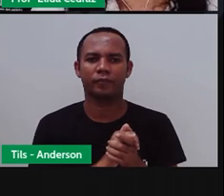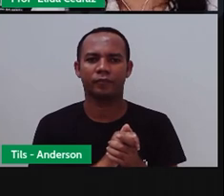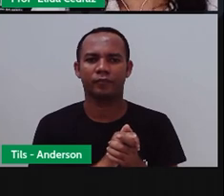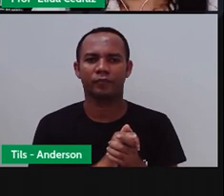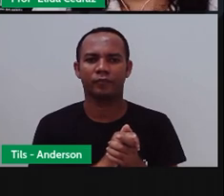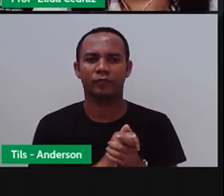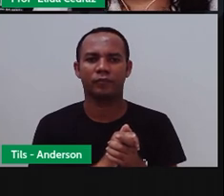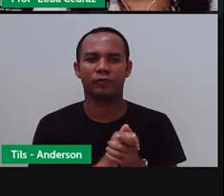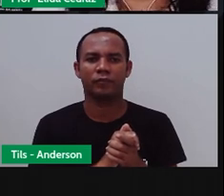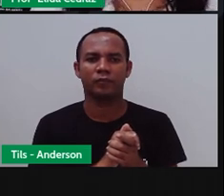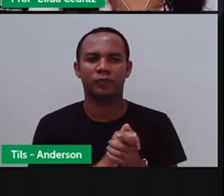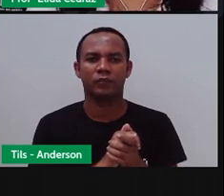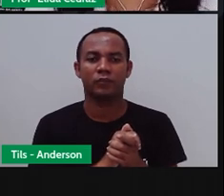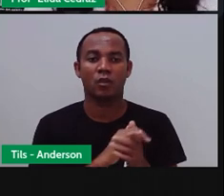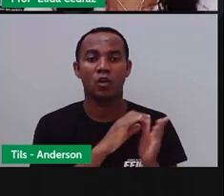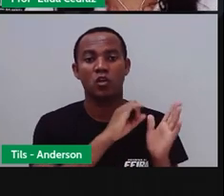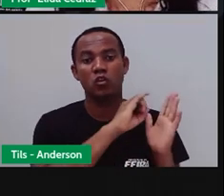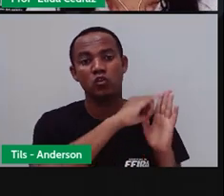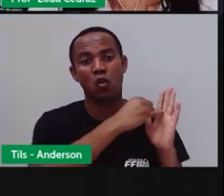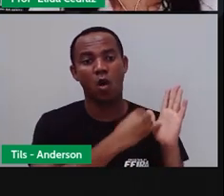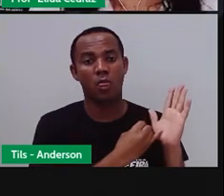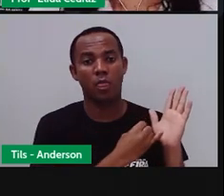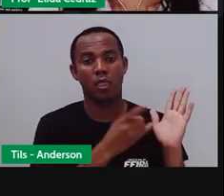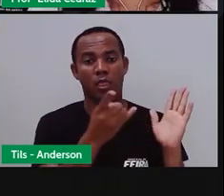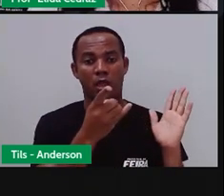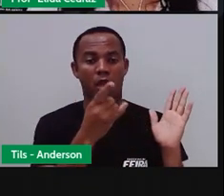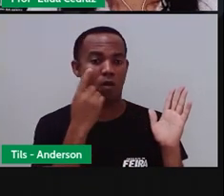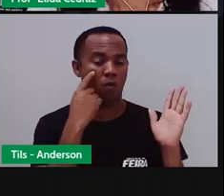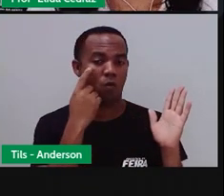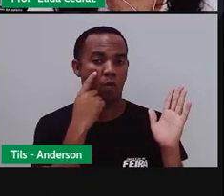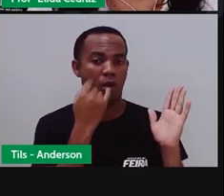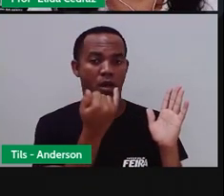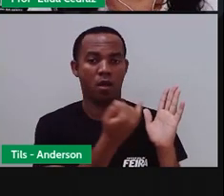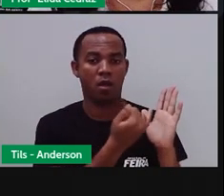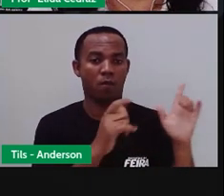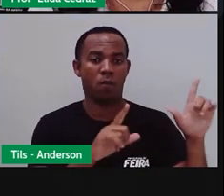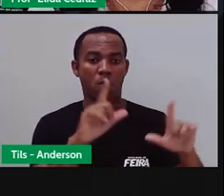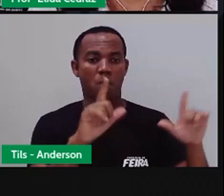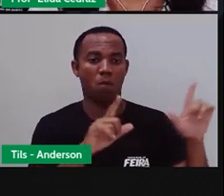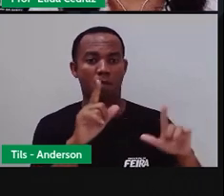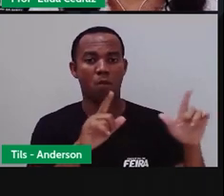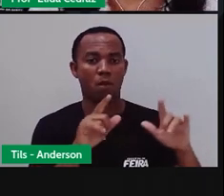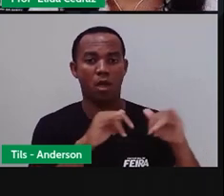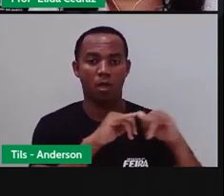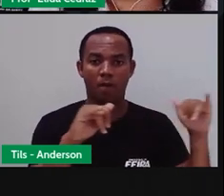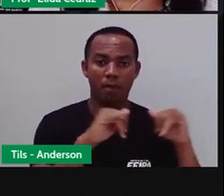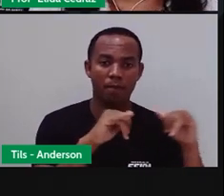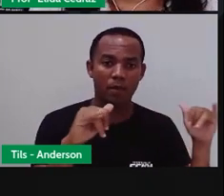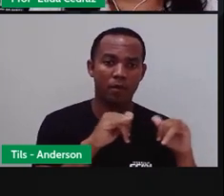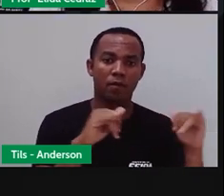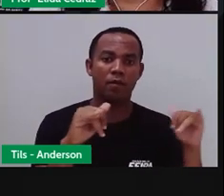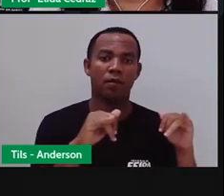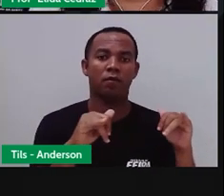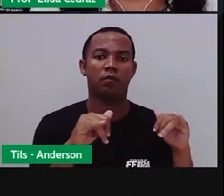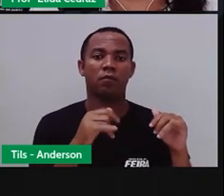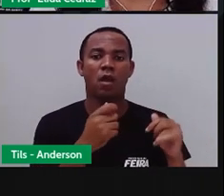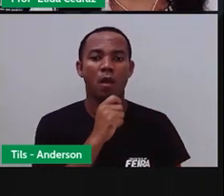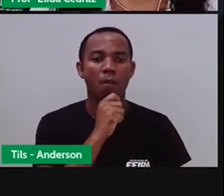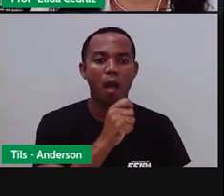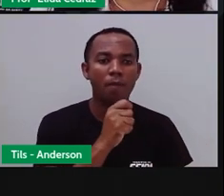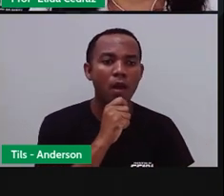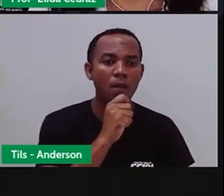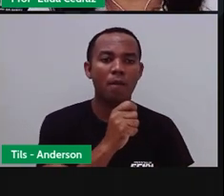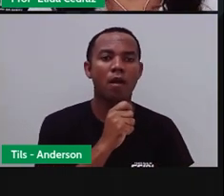O jornal, a reportagem, a notícia, a entrevista,